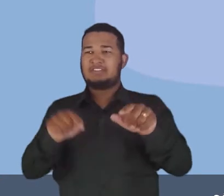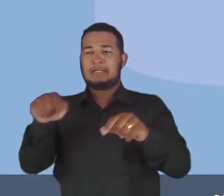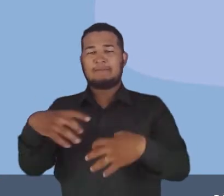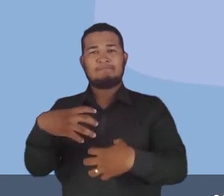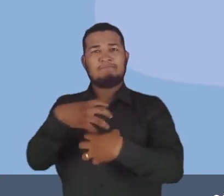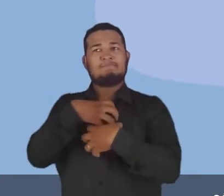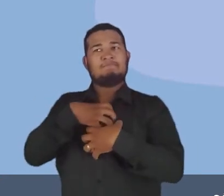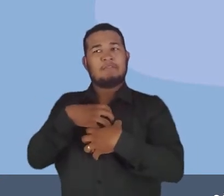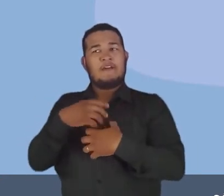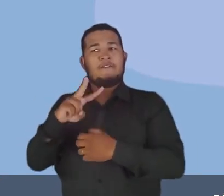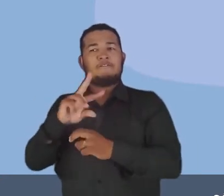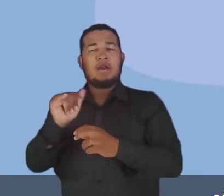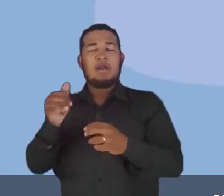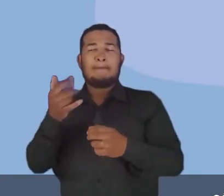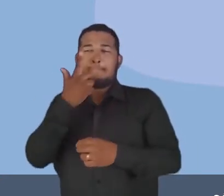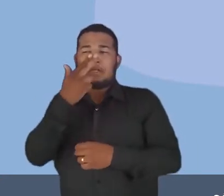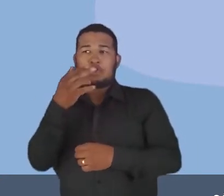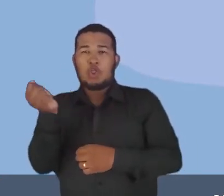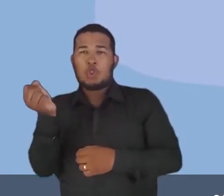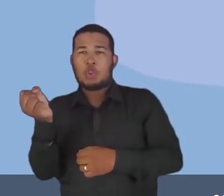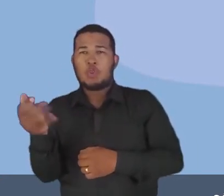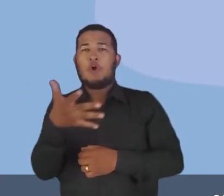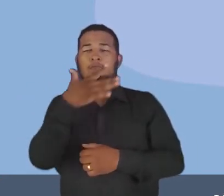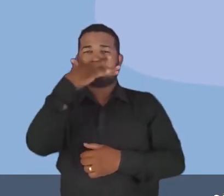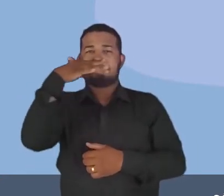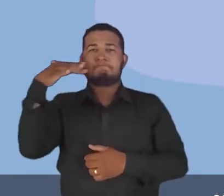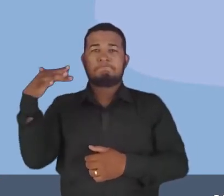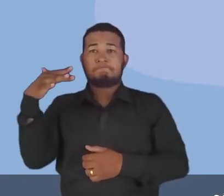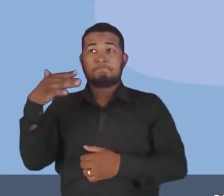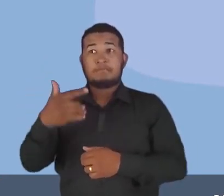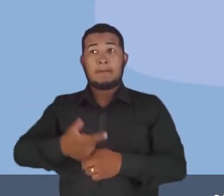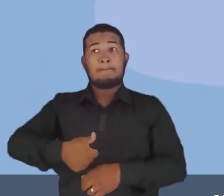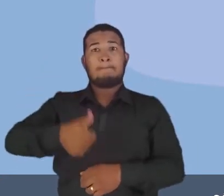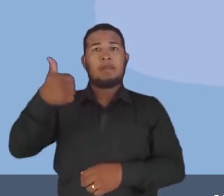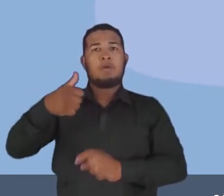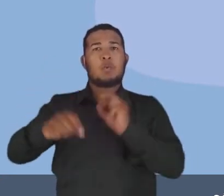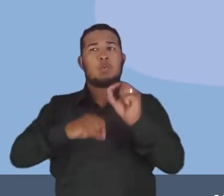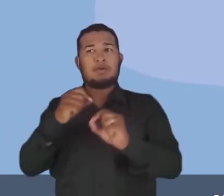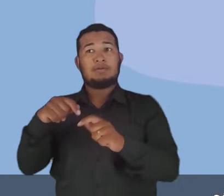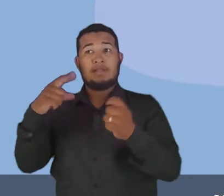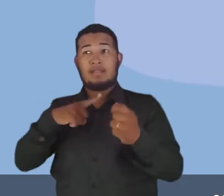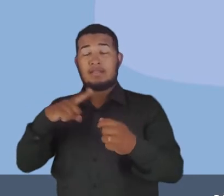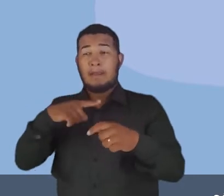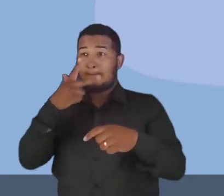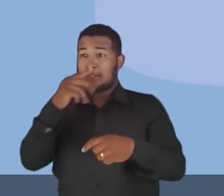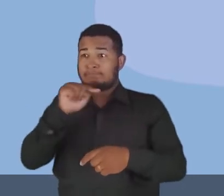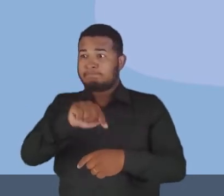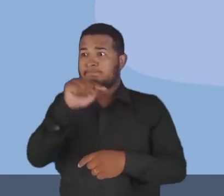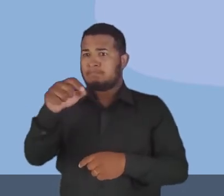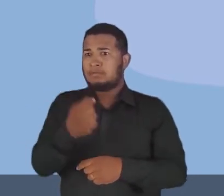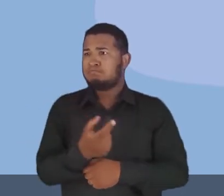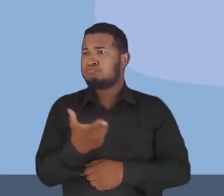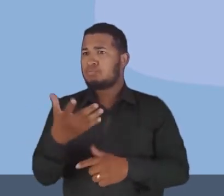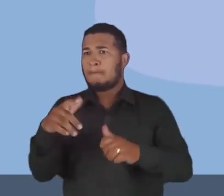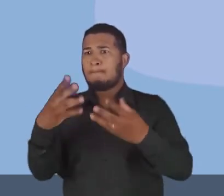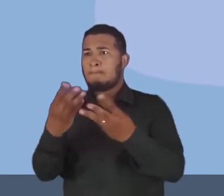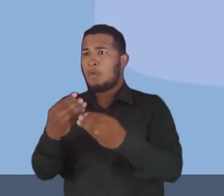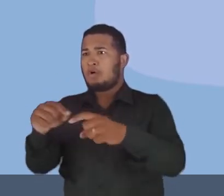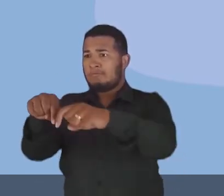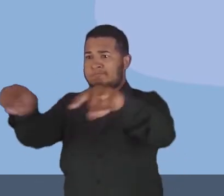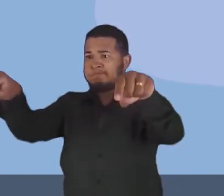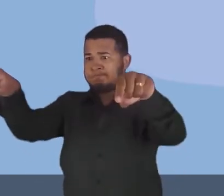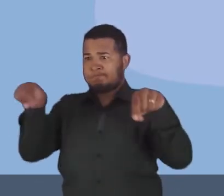se modernizar. Primeiro, para atender a grande necessidade da atividade agrícola,